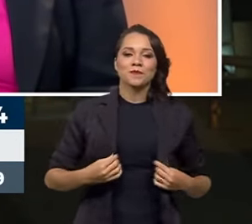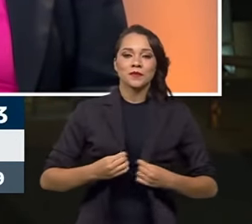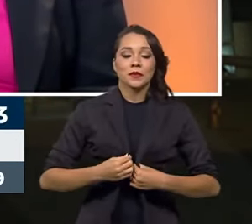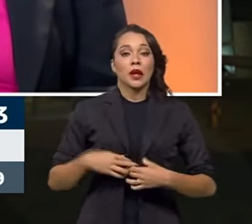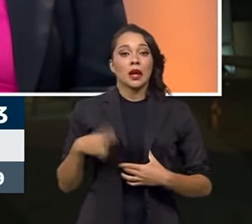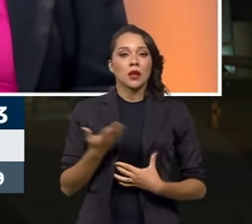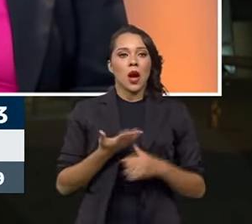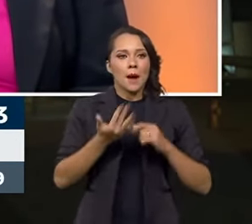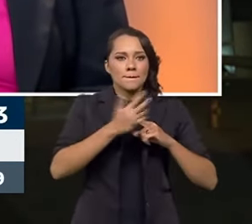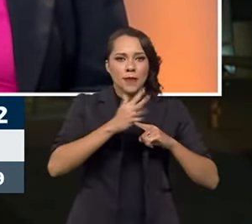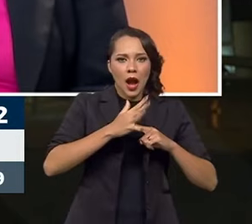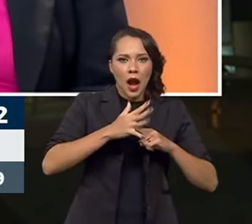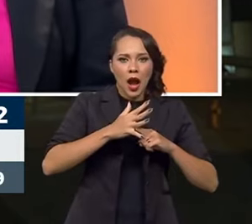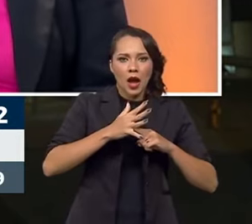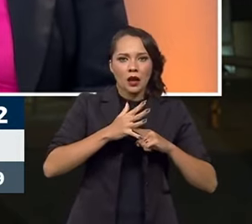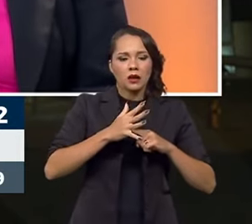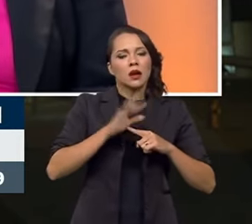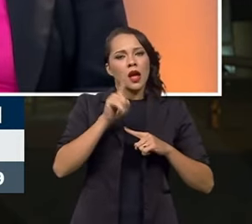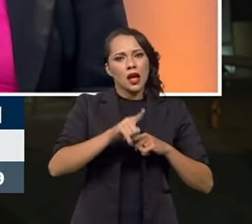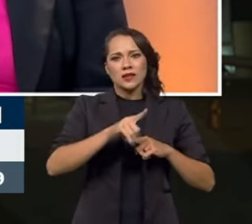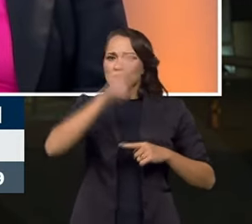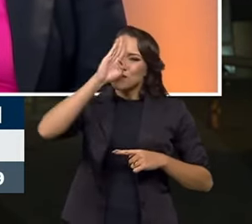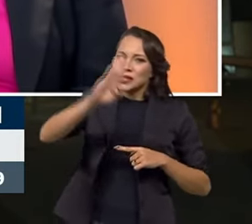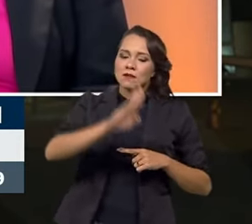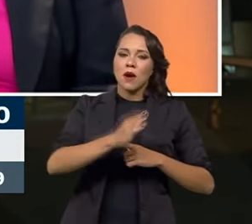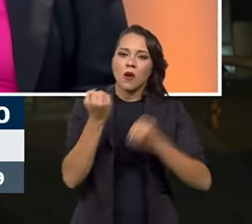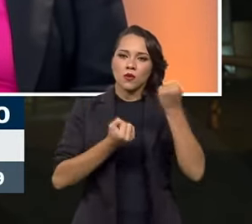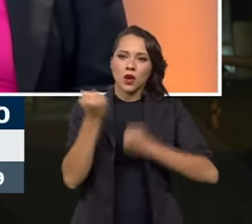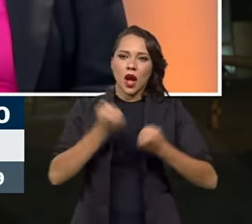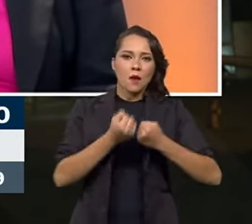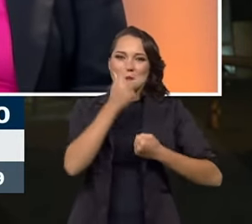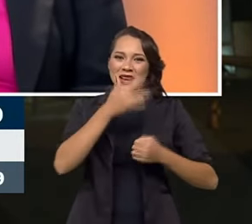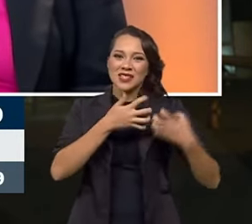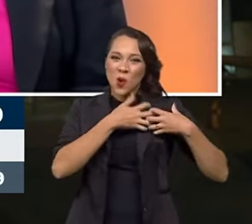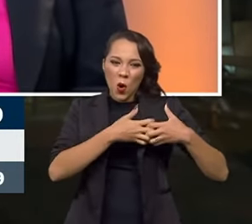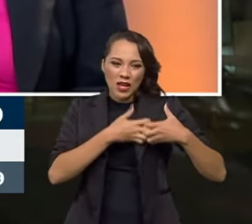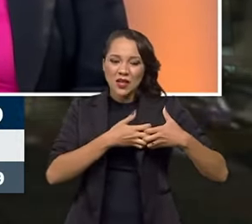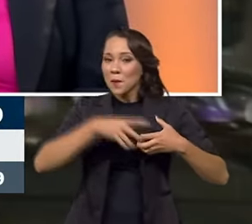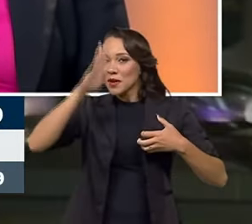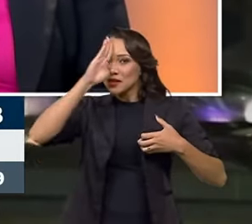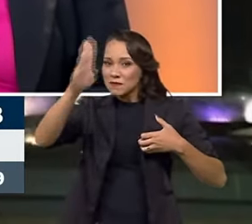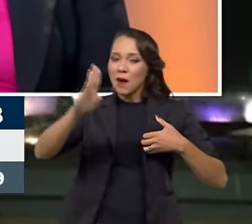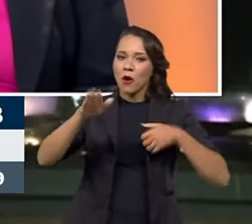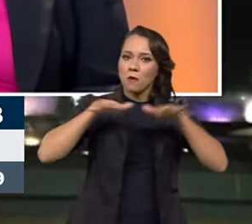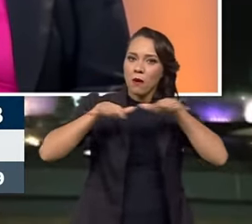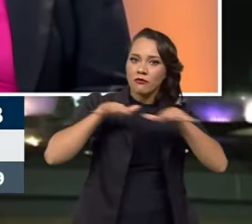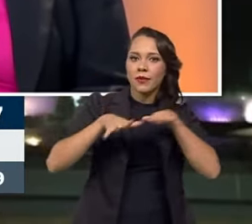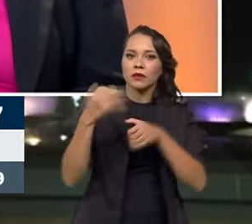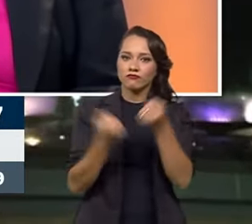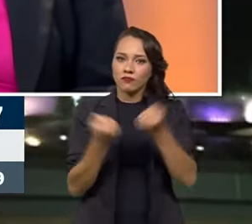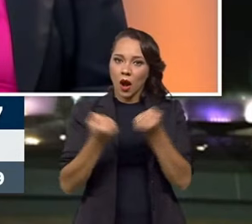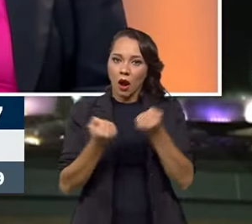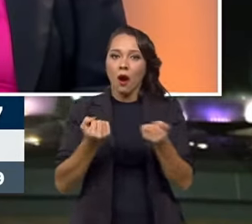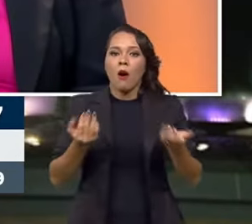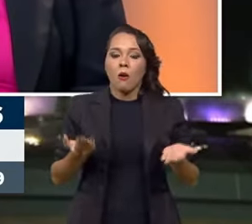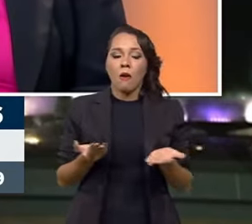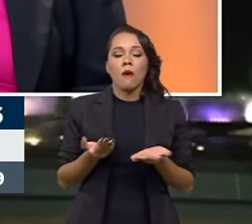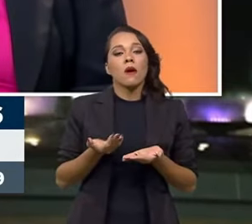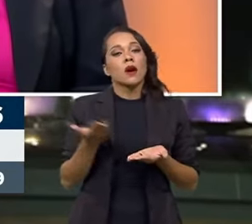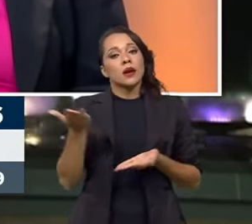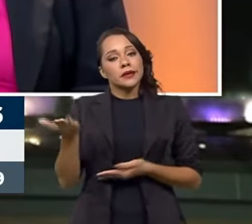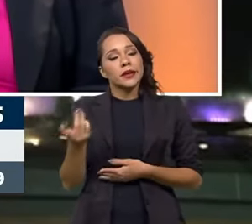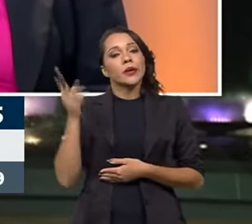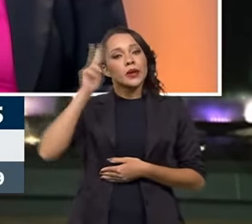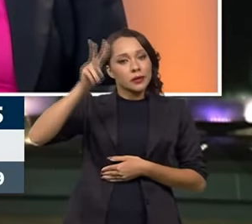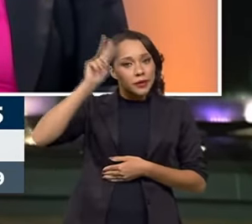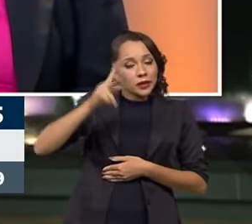a bateria é o coração do carro elétrico, é o principal componente, podemos dizer assim. Então, voltando aqui ao